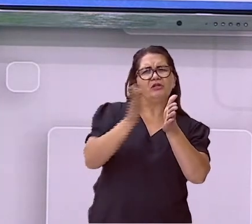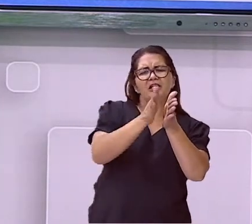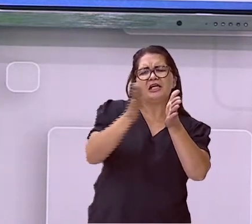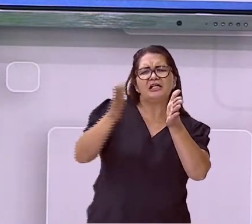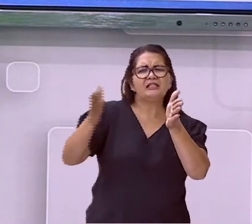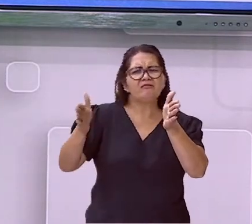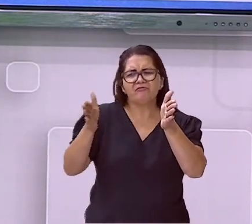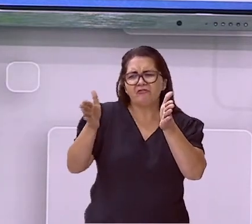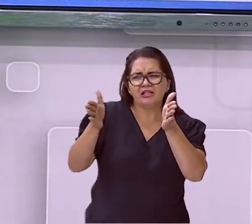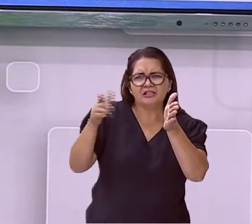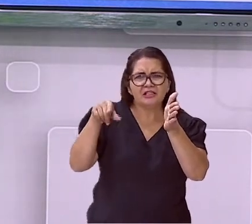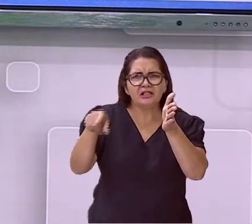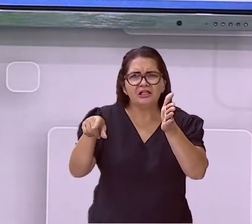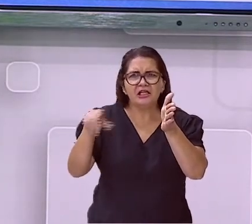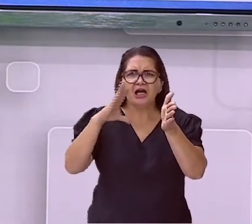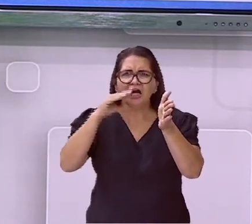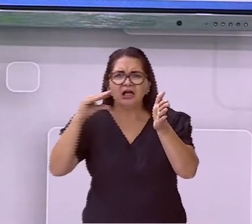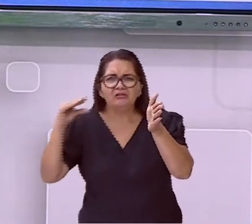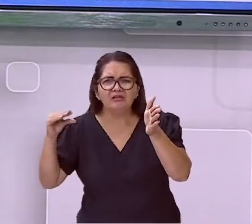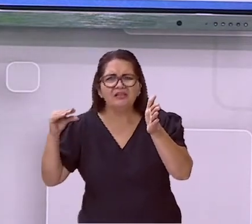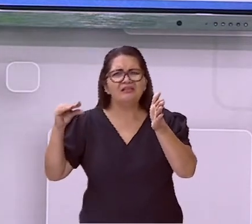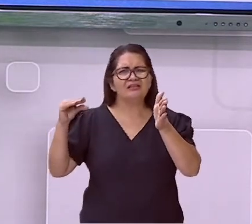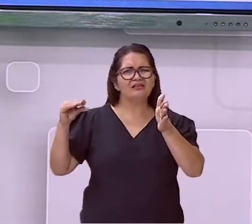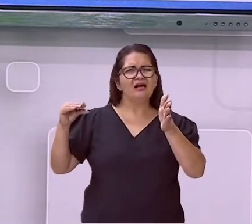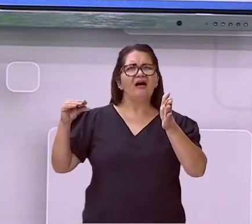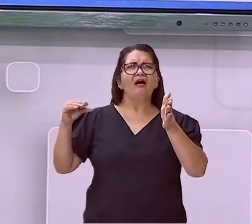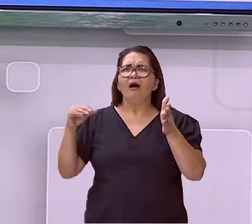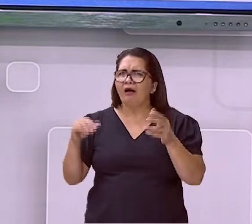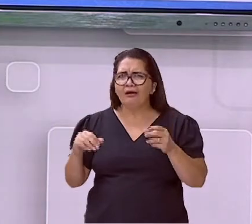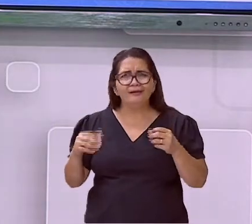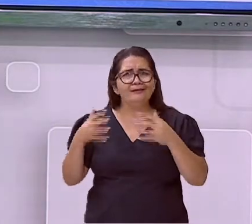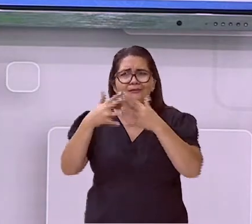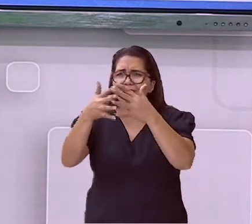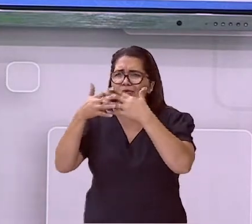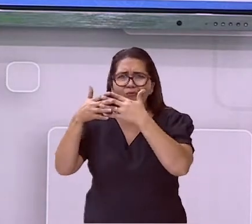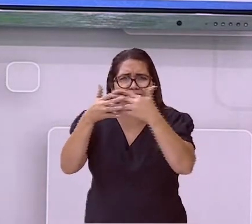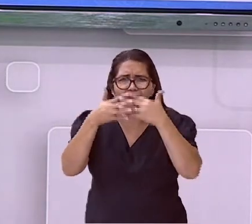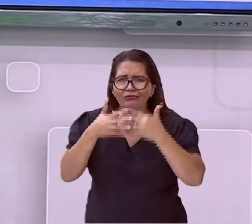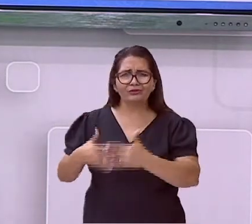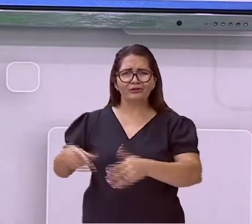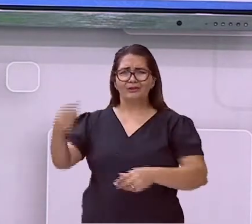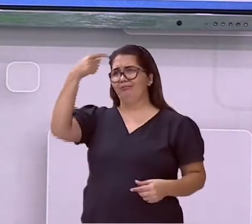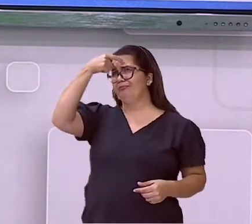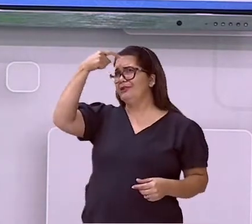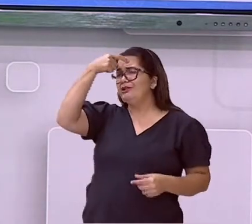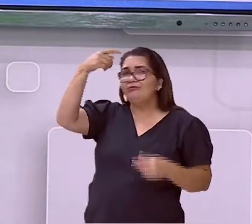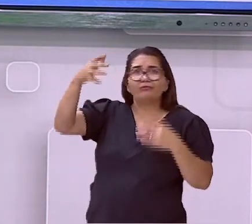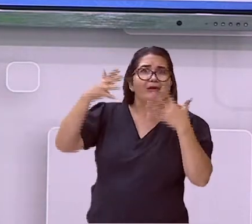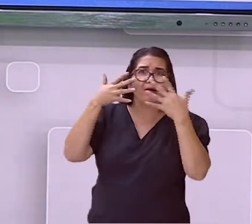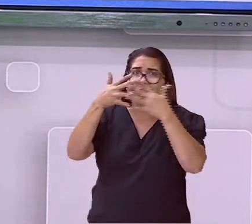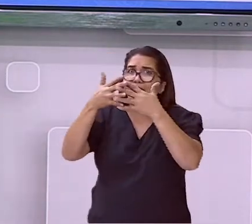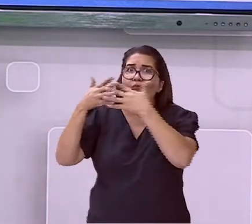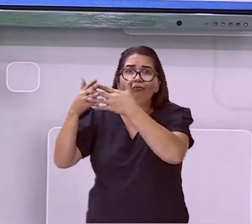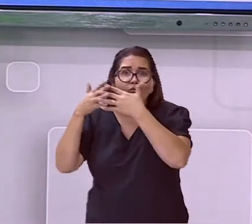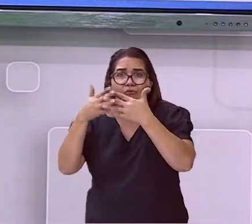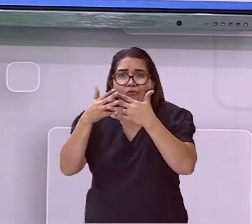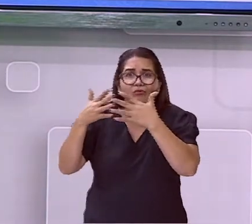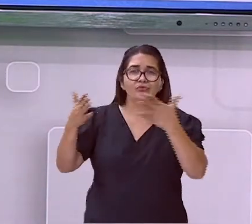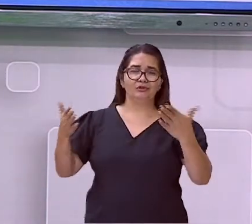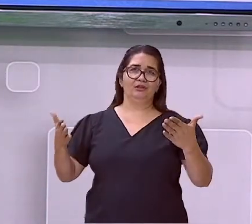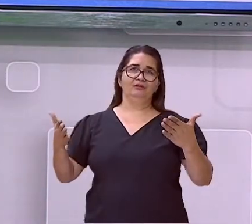de transição é complicada, a cabeça, né? Fica totalmente confusa. E aí? O que é